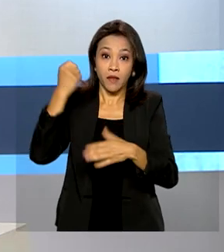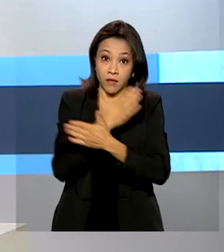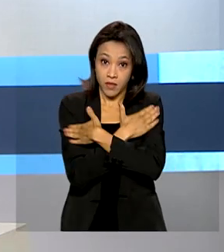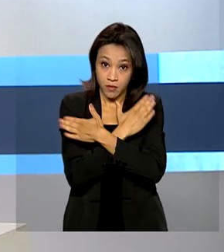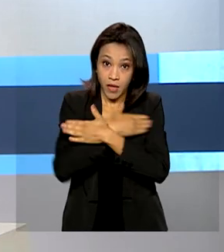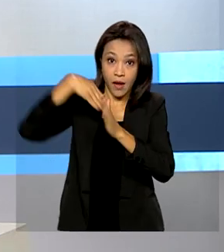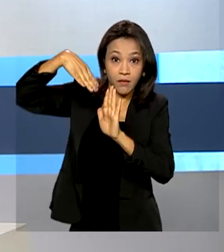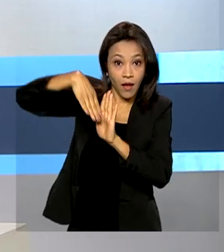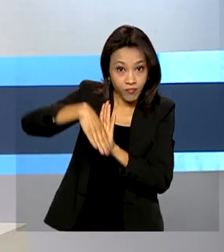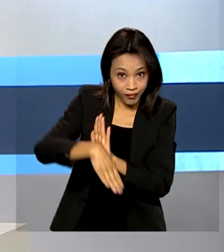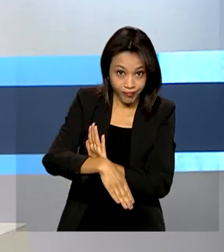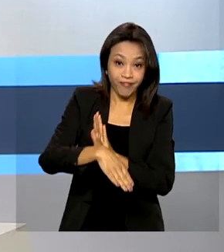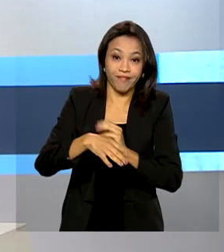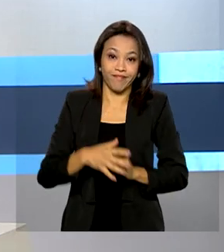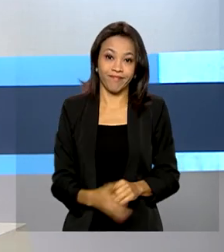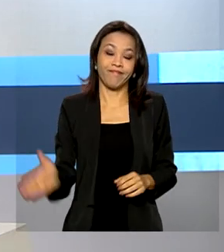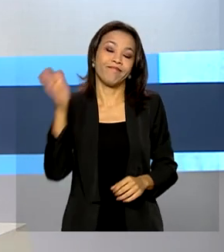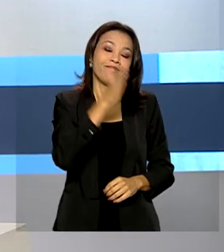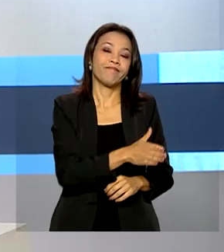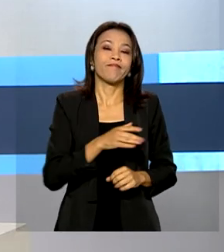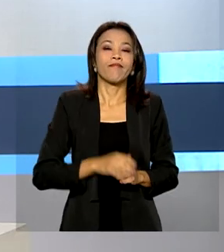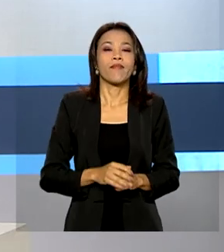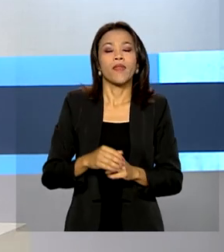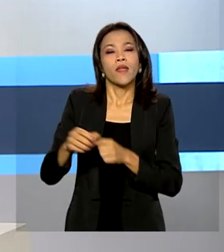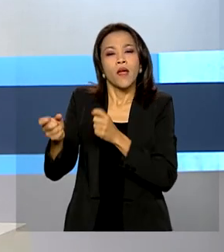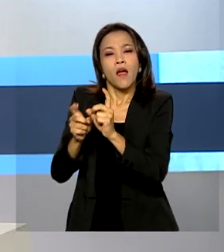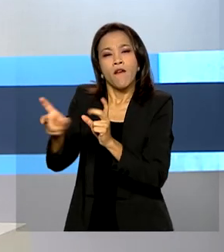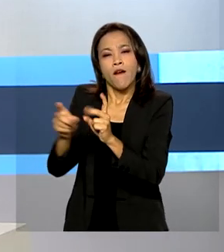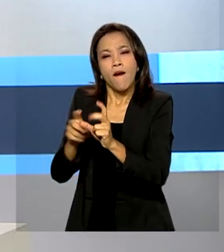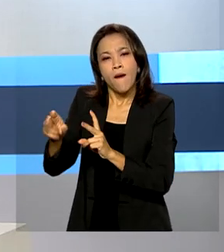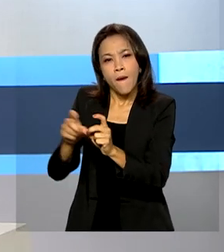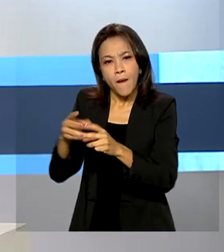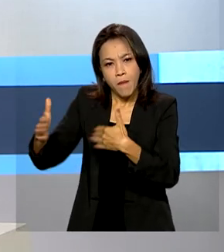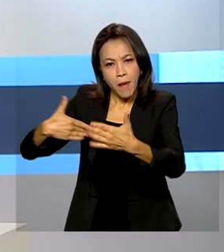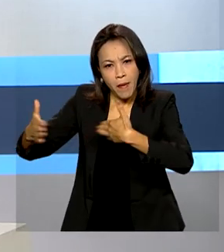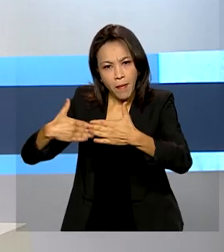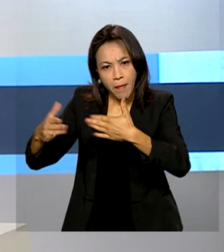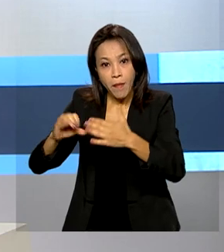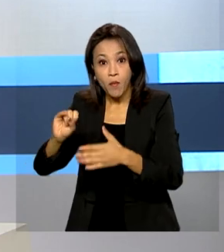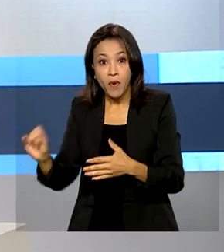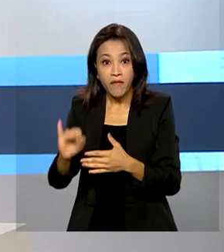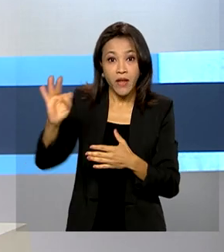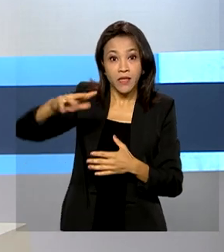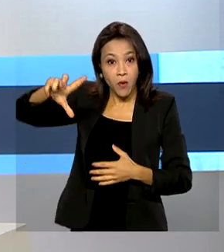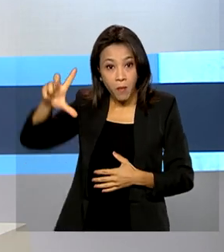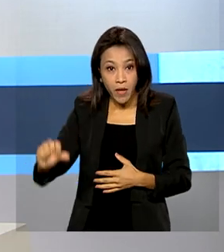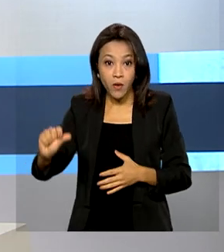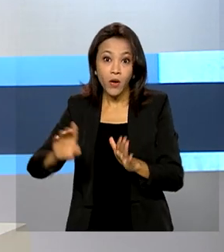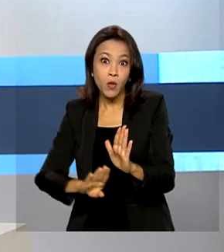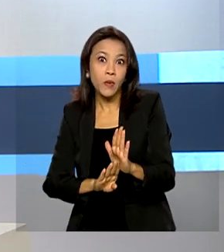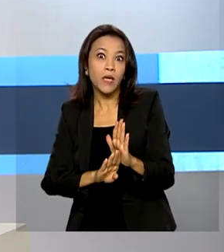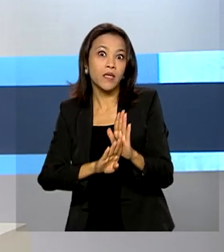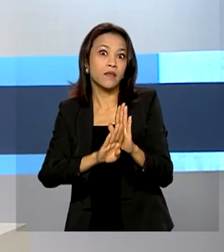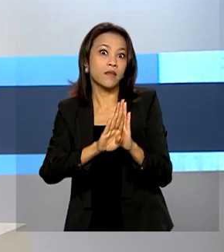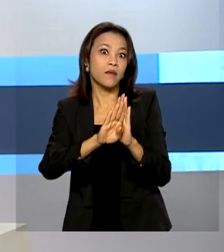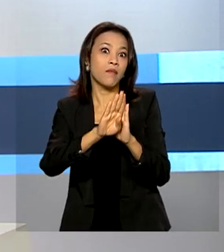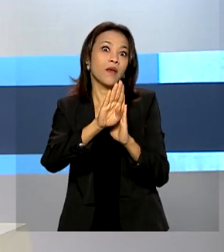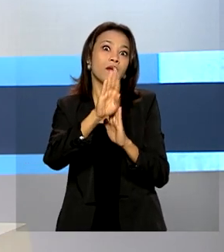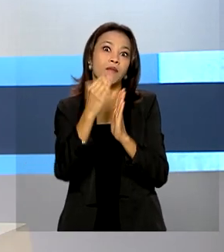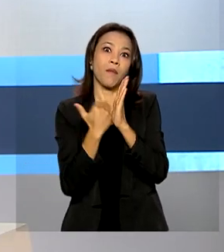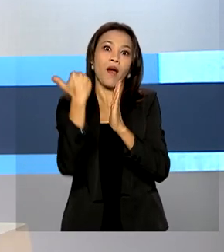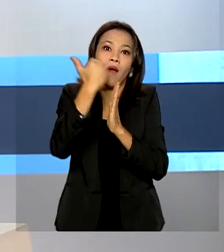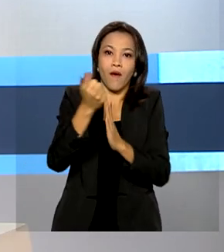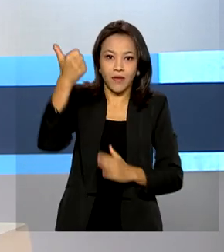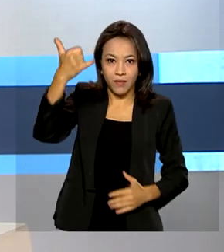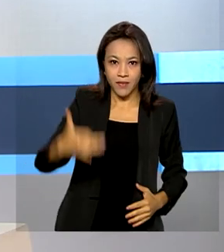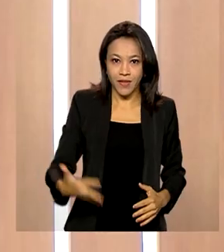E o mercado financeiro projeta uma inflação menor e um crescimento maior para este ano. Quem comenta é Ricardo